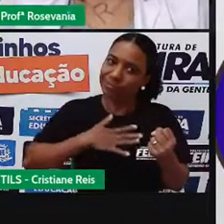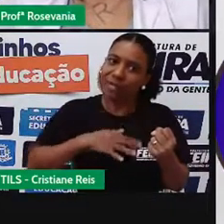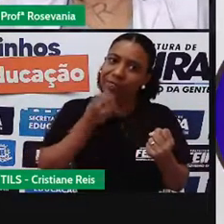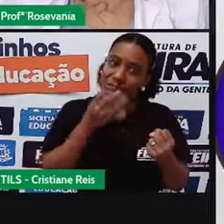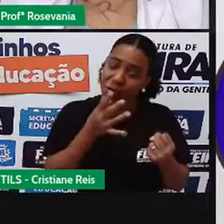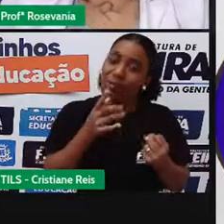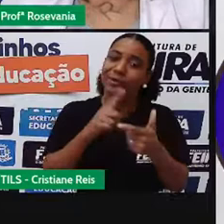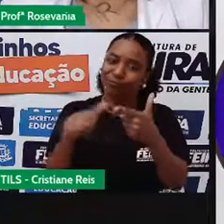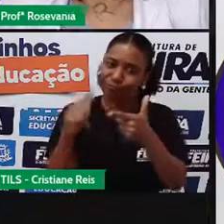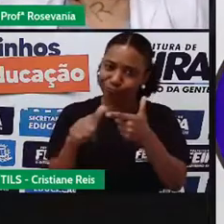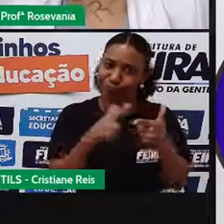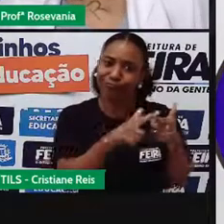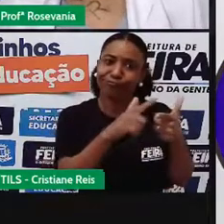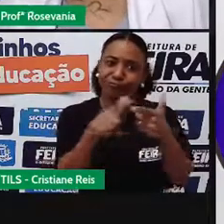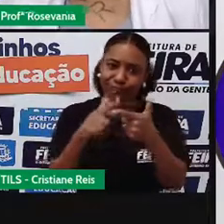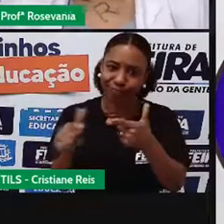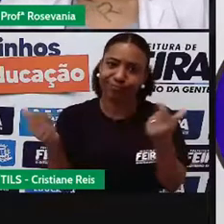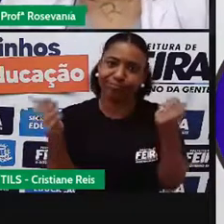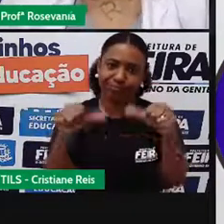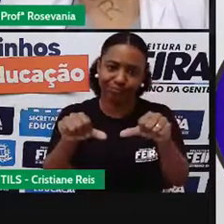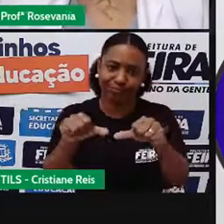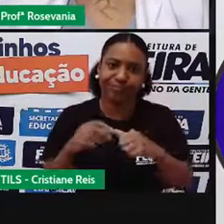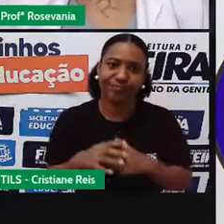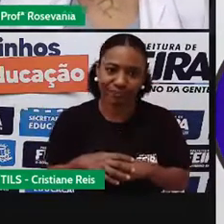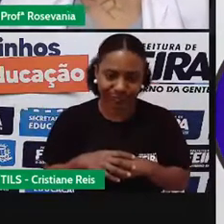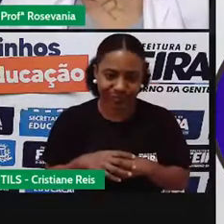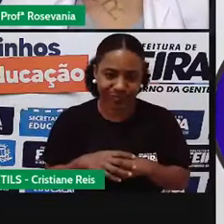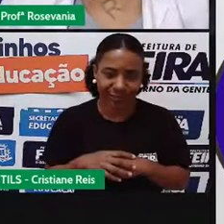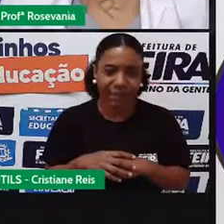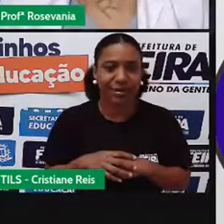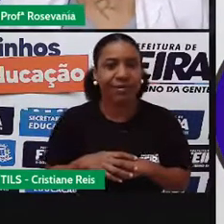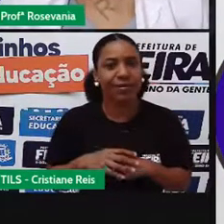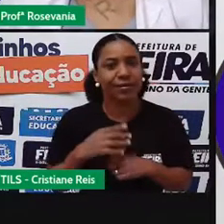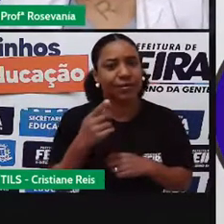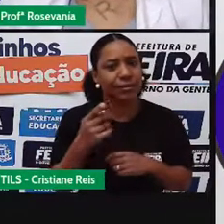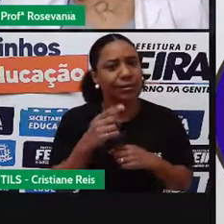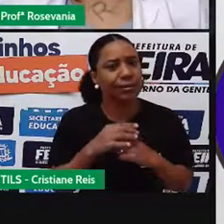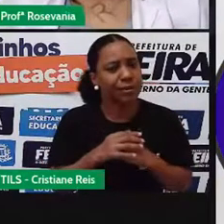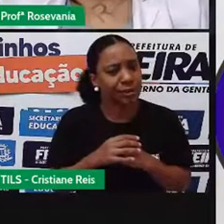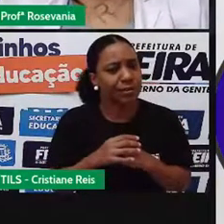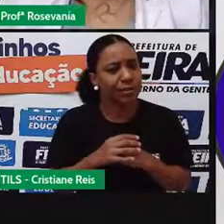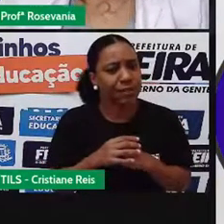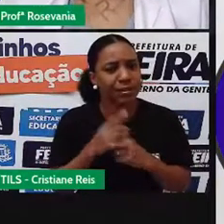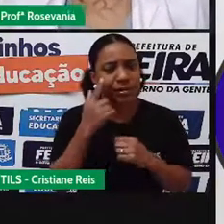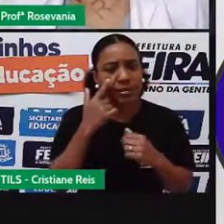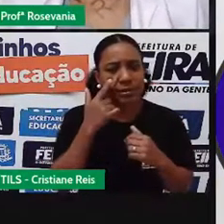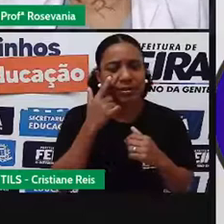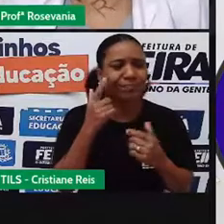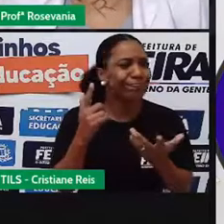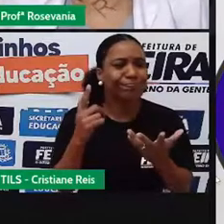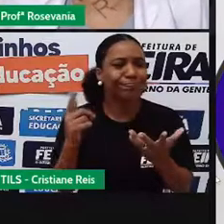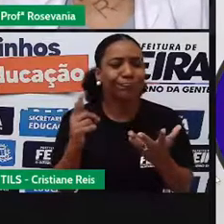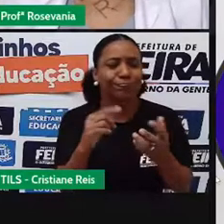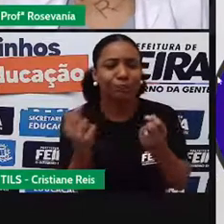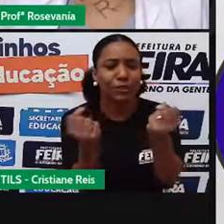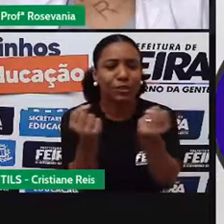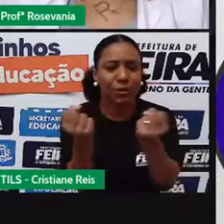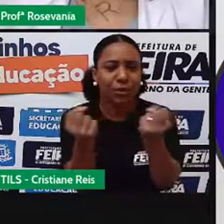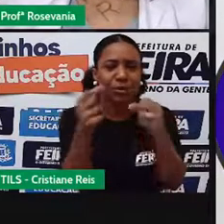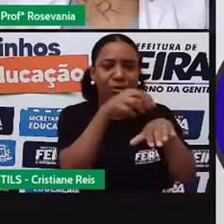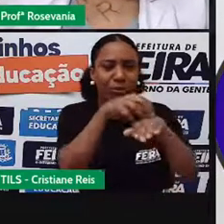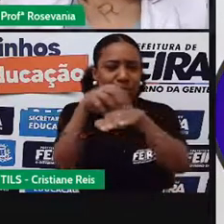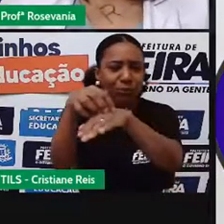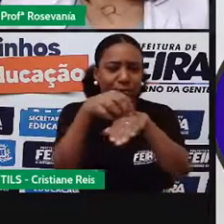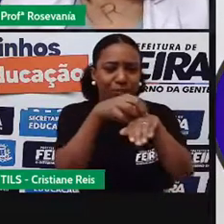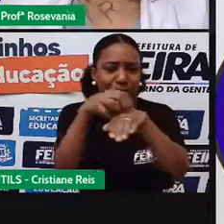aí, né. Com relação, né, aos impactos dos transportes do meio ambiente, aí, como eu já falei pra